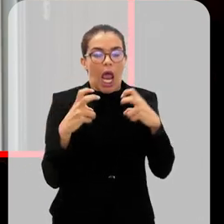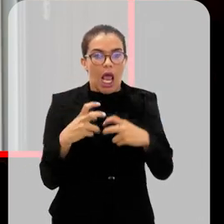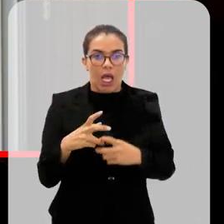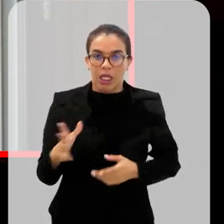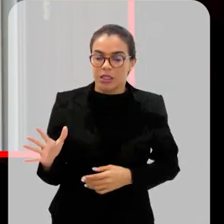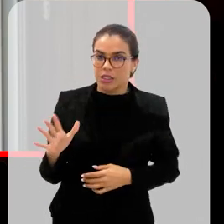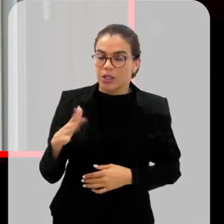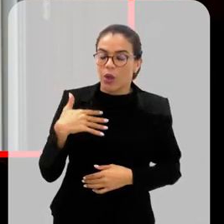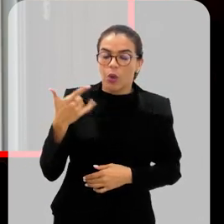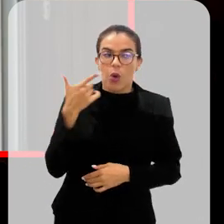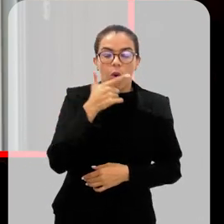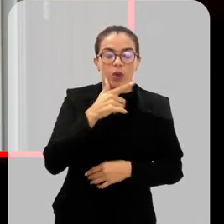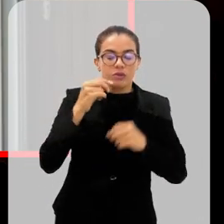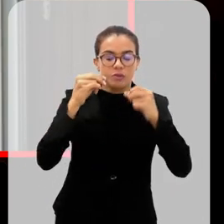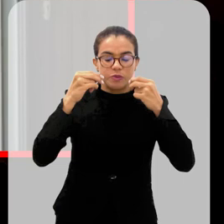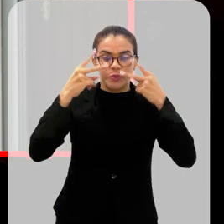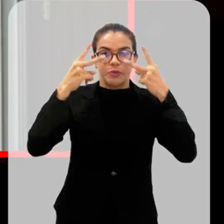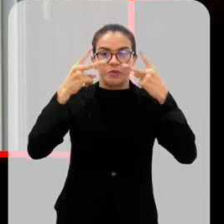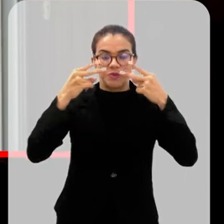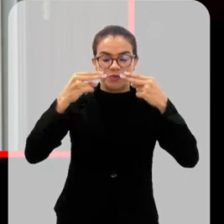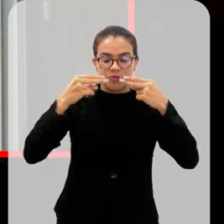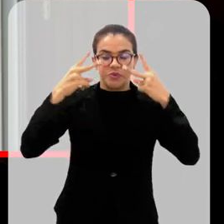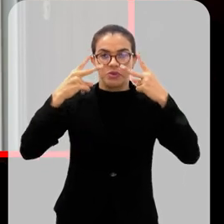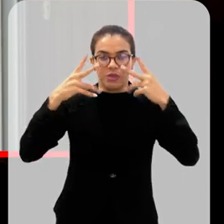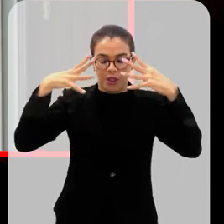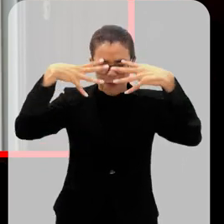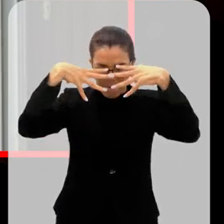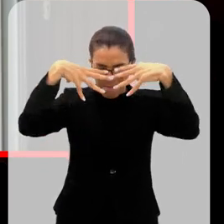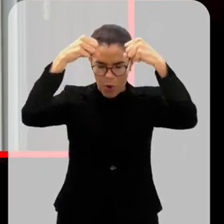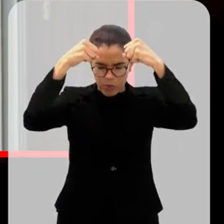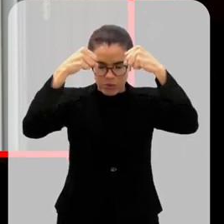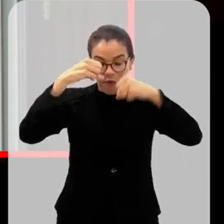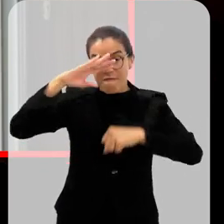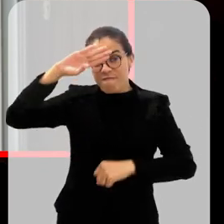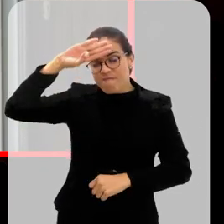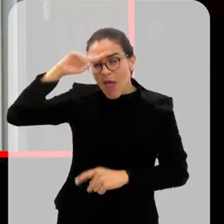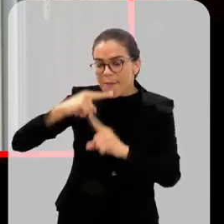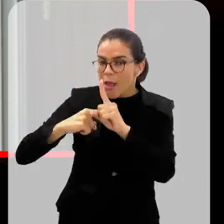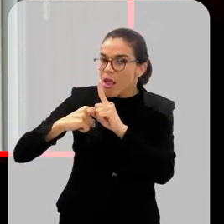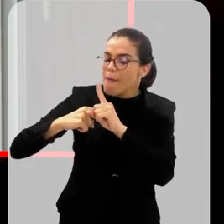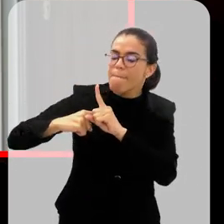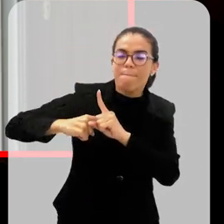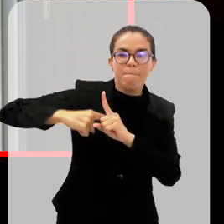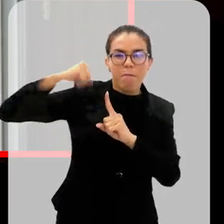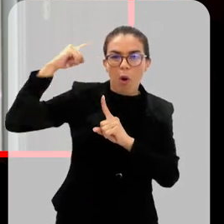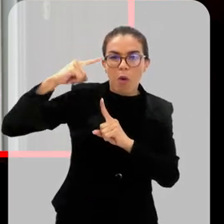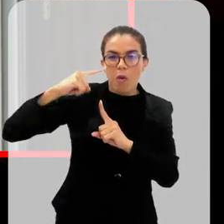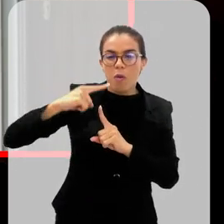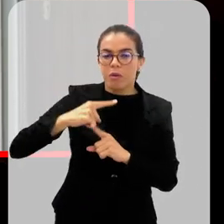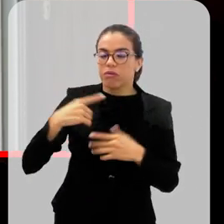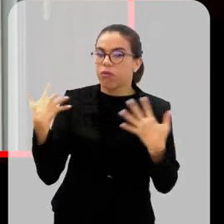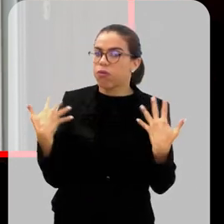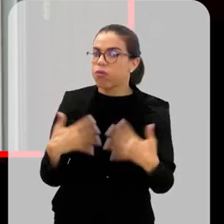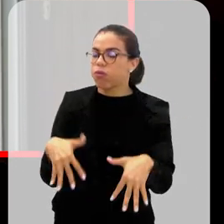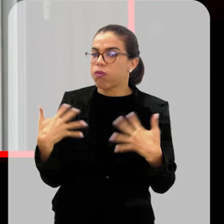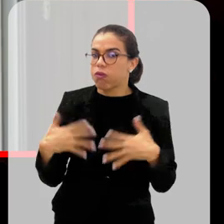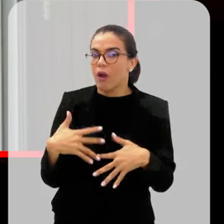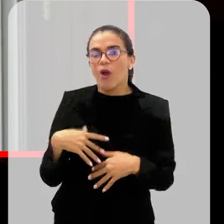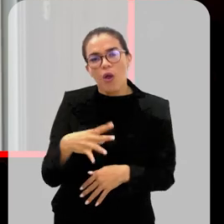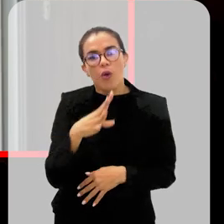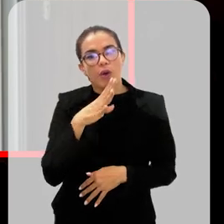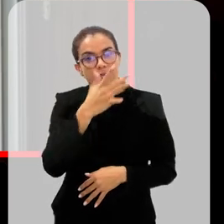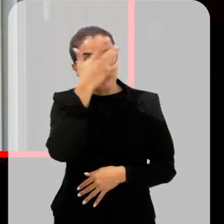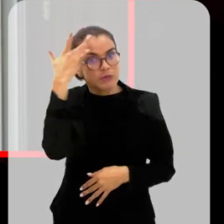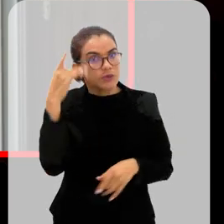eu não conseguia ver luz, tinha que ficar num quarto escuro, uma febre muito forte, uma febre elevada. Mas conheço